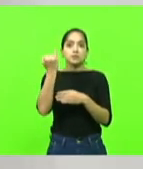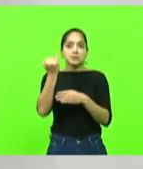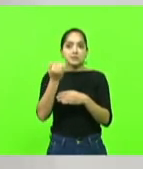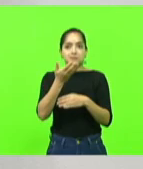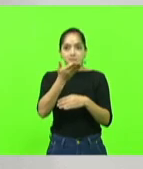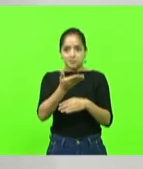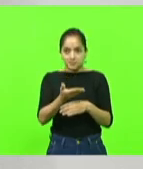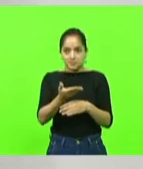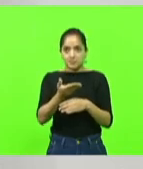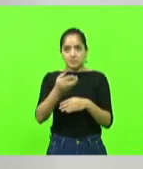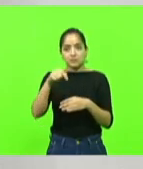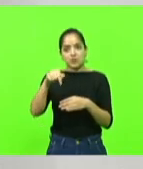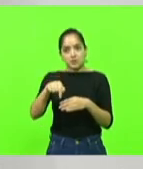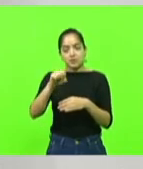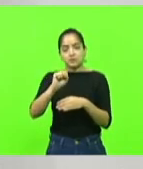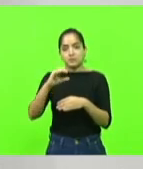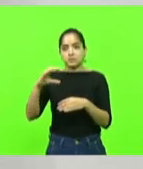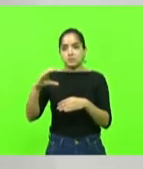do Estado.